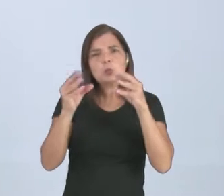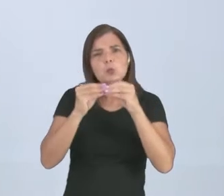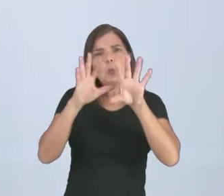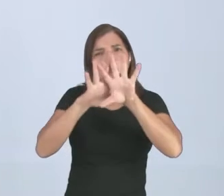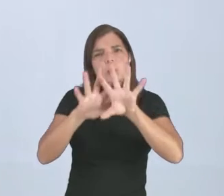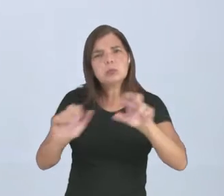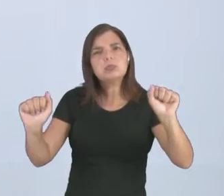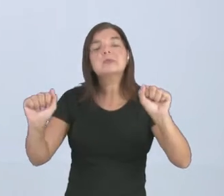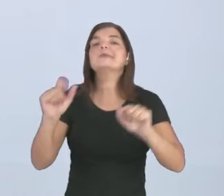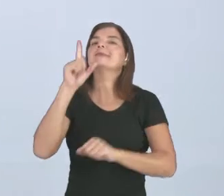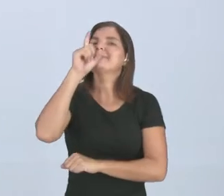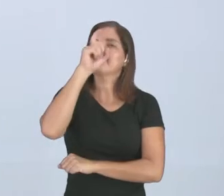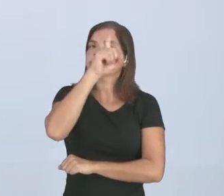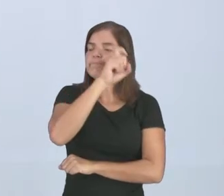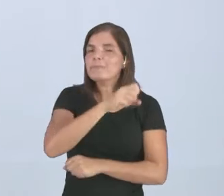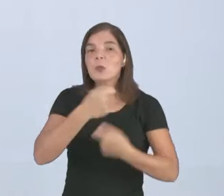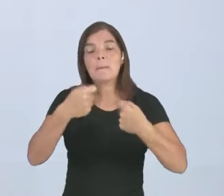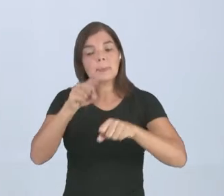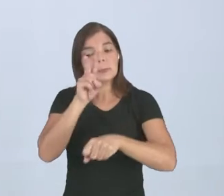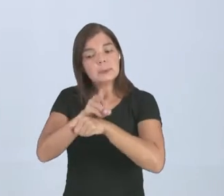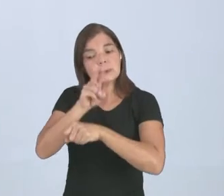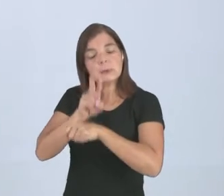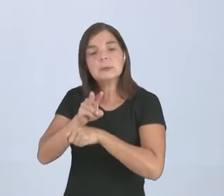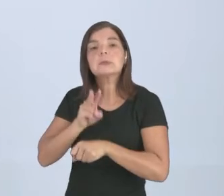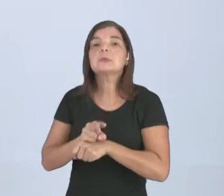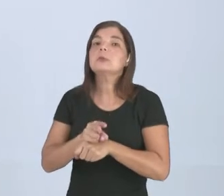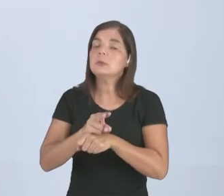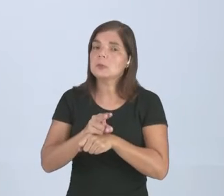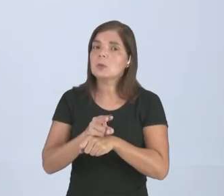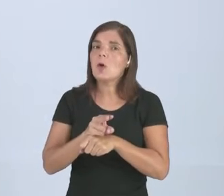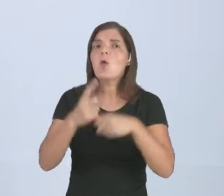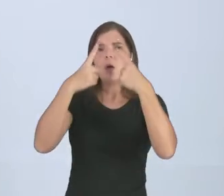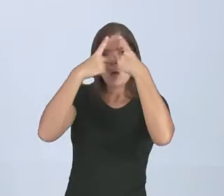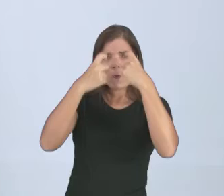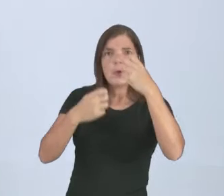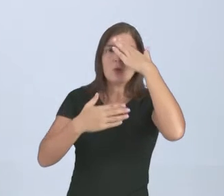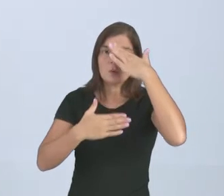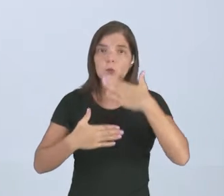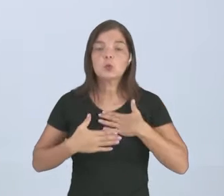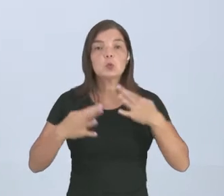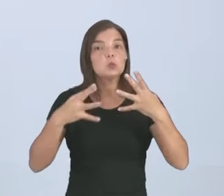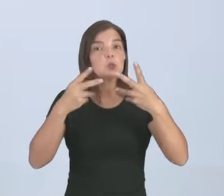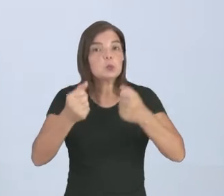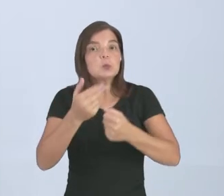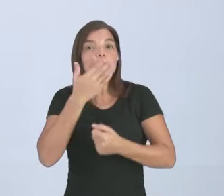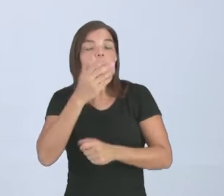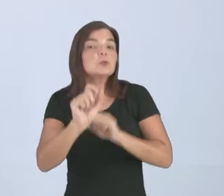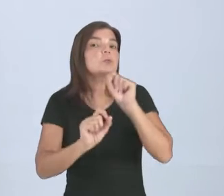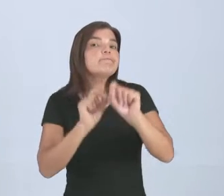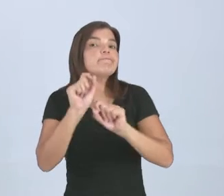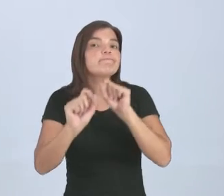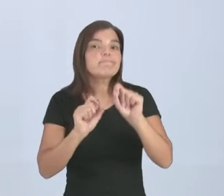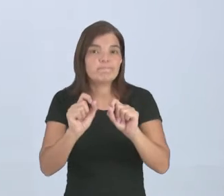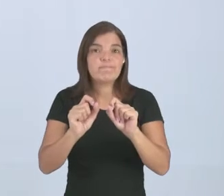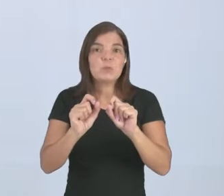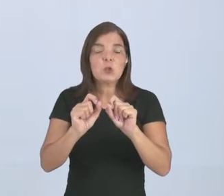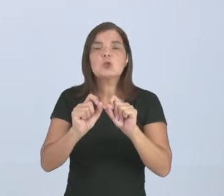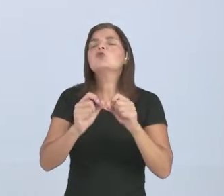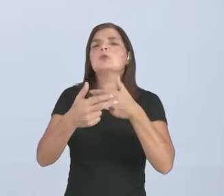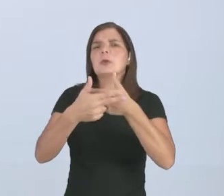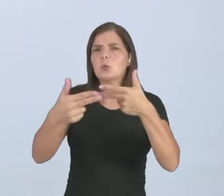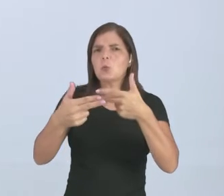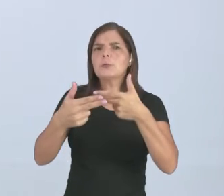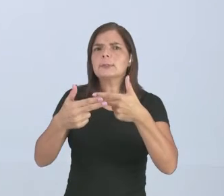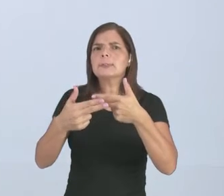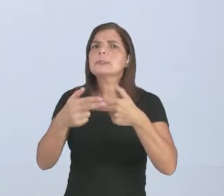tempo, requer cuidados, requer medidas, então essa violência física é justamente isso. Todo tipo de agressão que